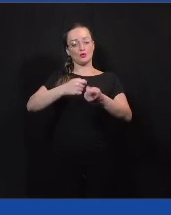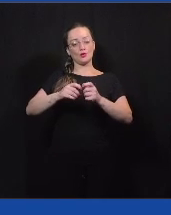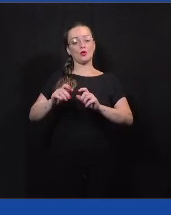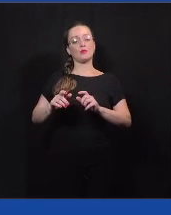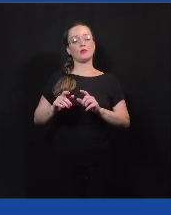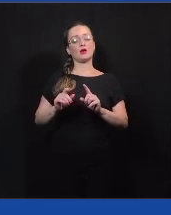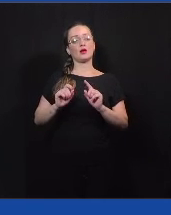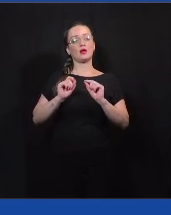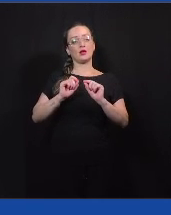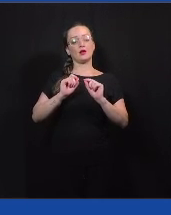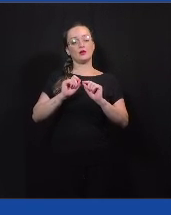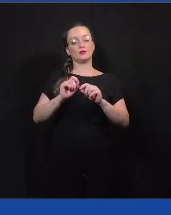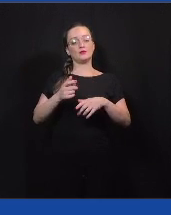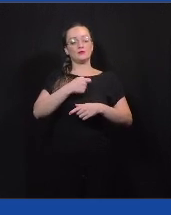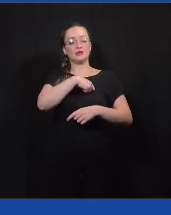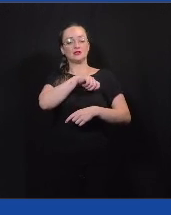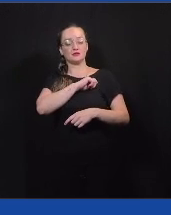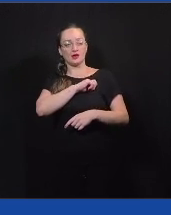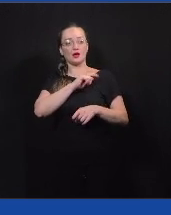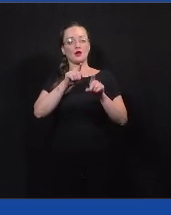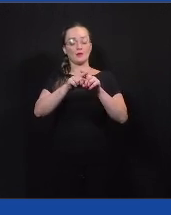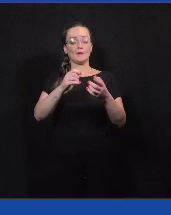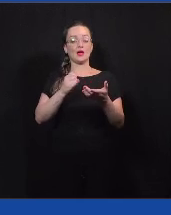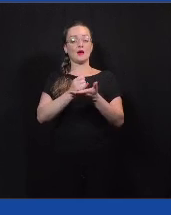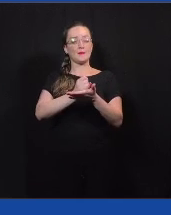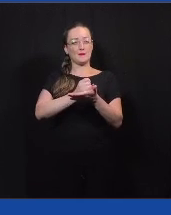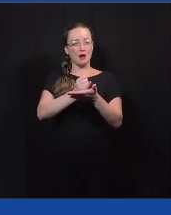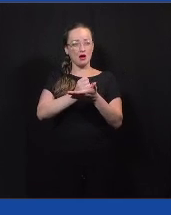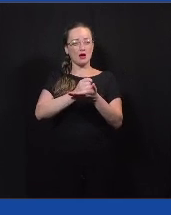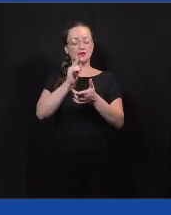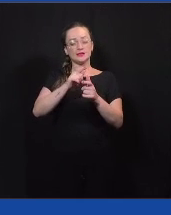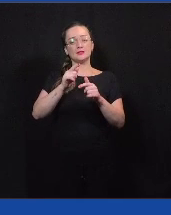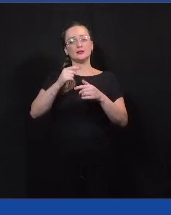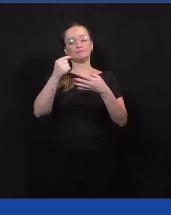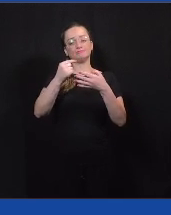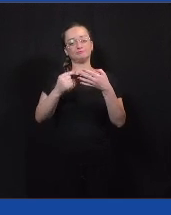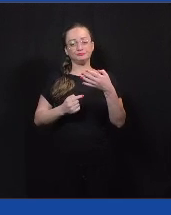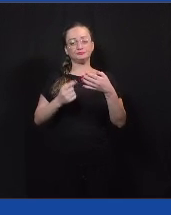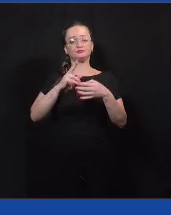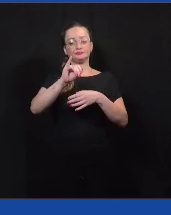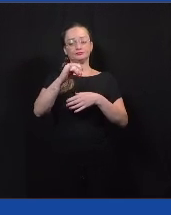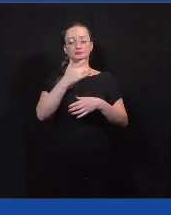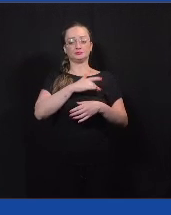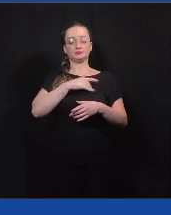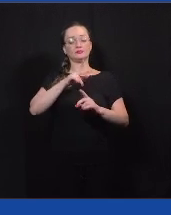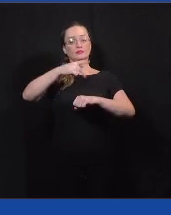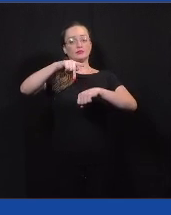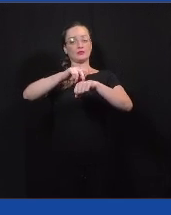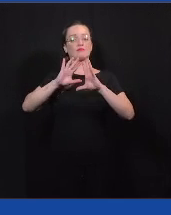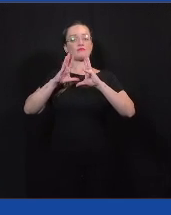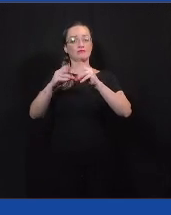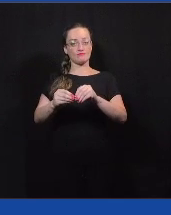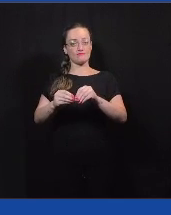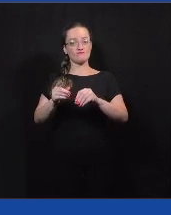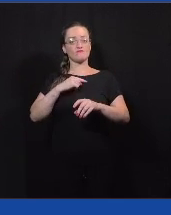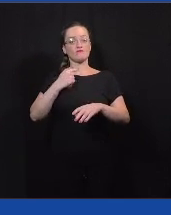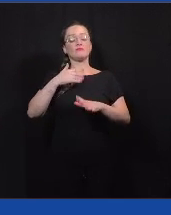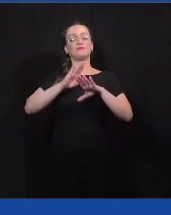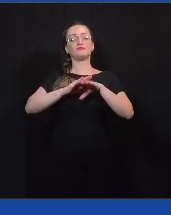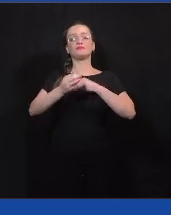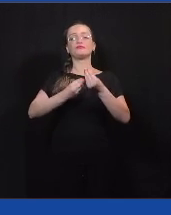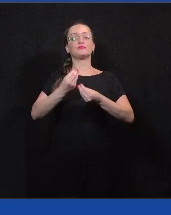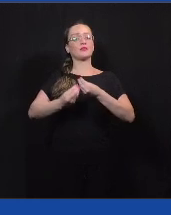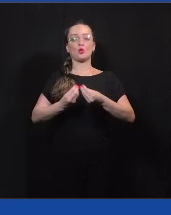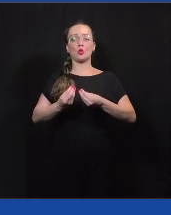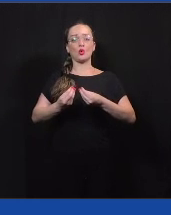fiscal, a questão dos impostos, essas grandes questões que vai valer no país inteiro, como que isso vai ser feito com relação ao comércio